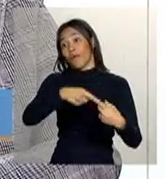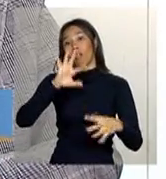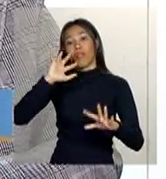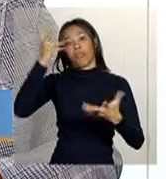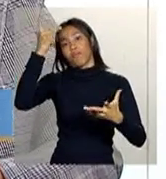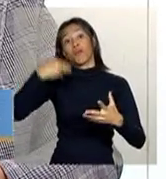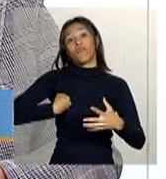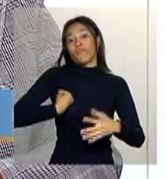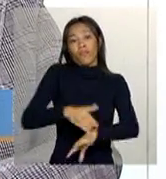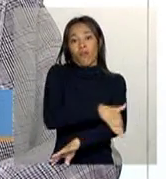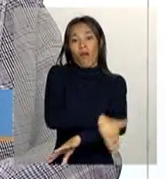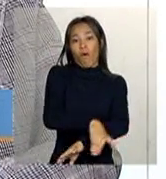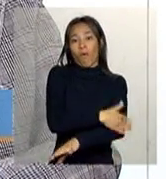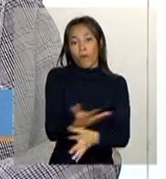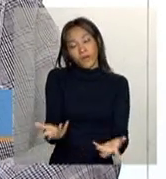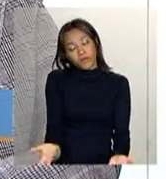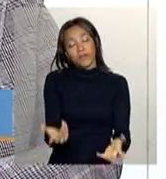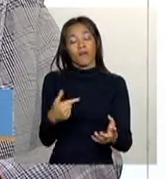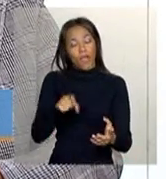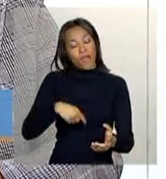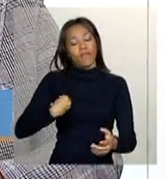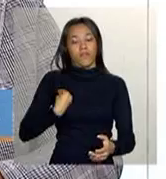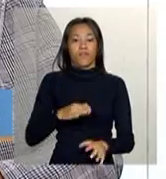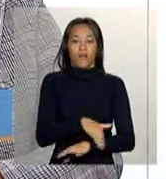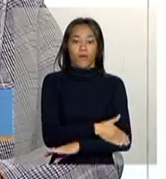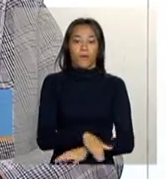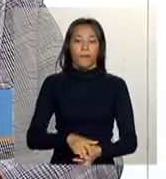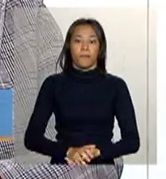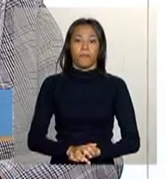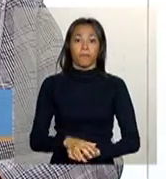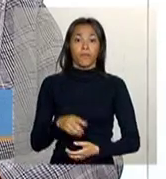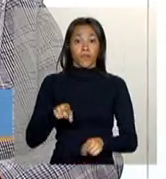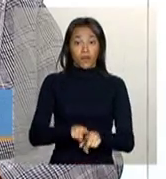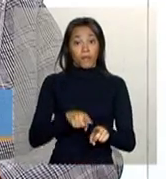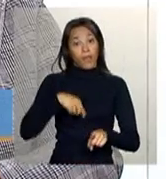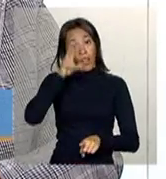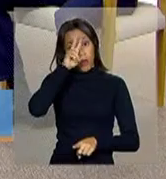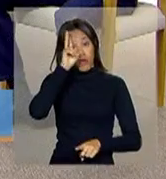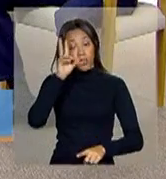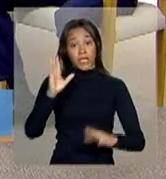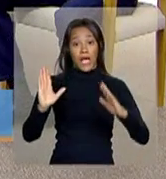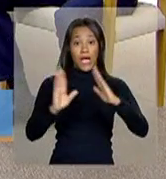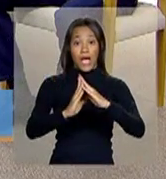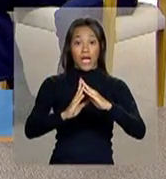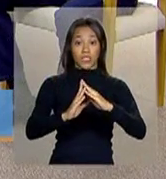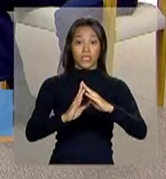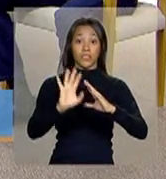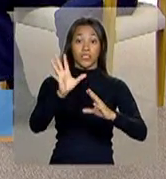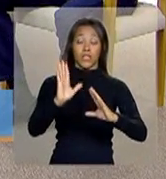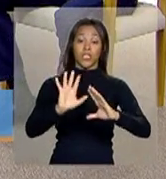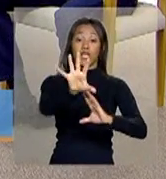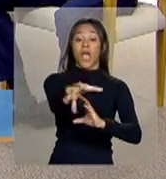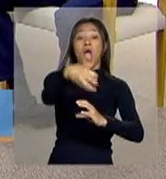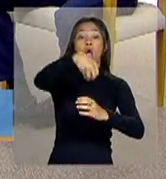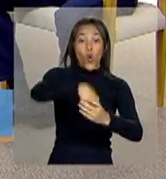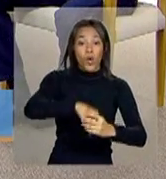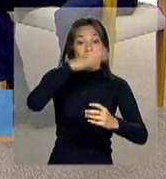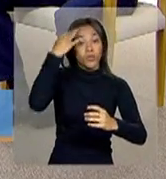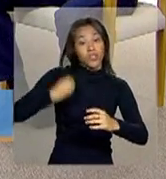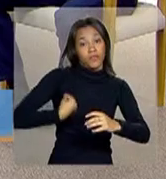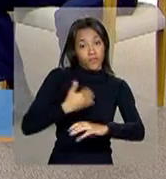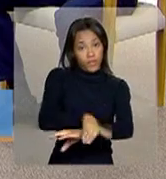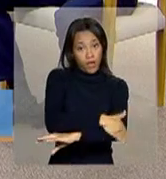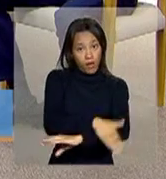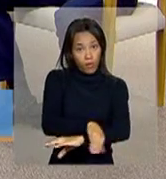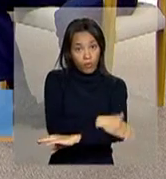ainda são considerados como moradores em situação de rua. Lembrando que os abrigados o serviço de acolhimento, os diversos serviços de acolhimento